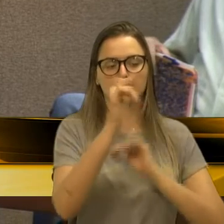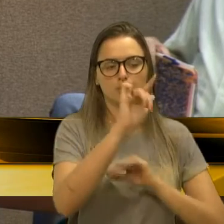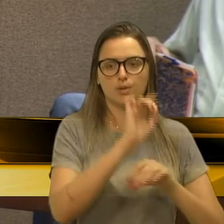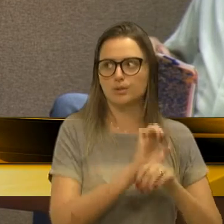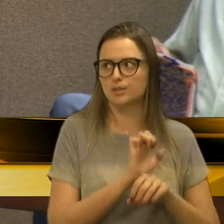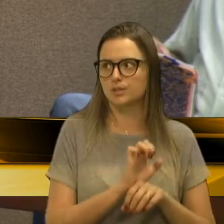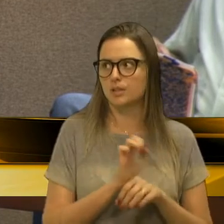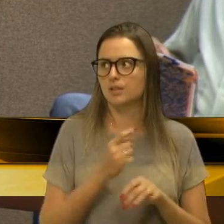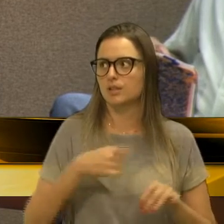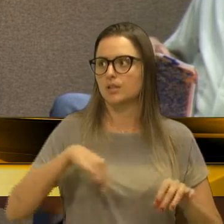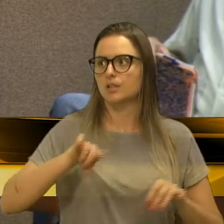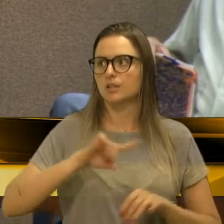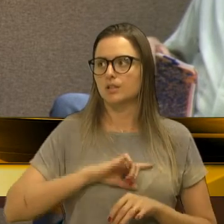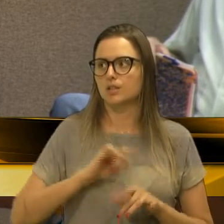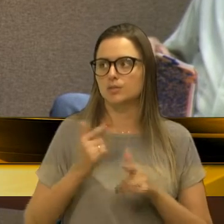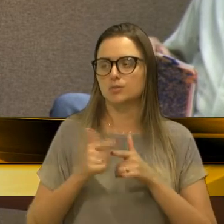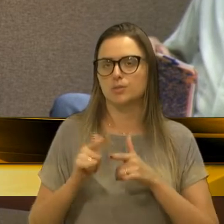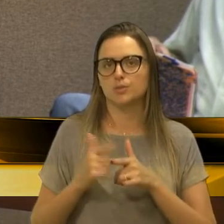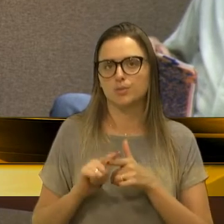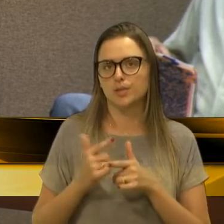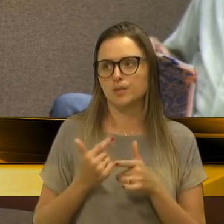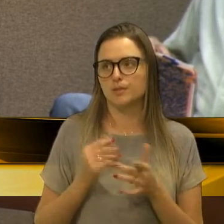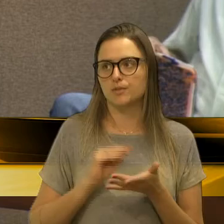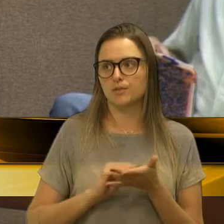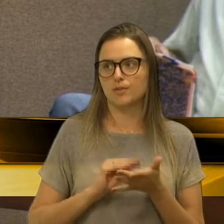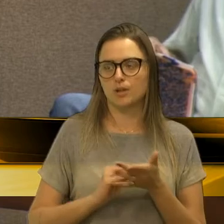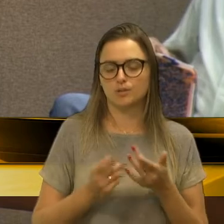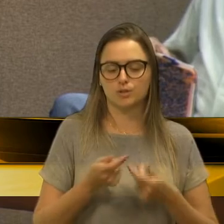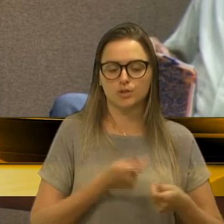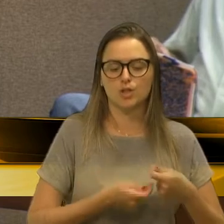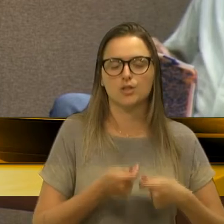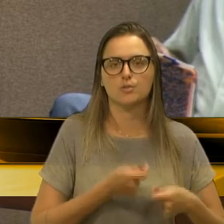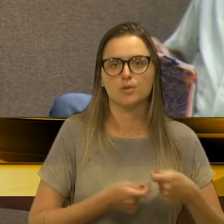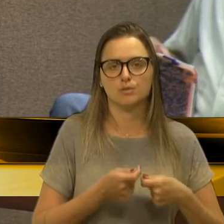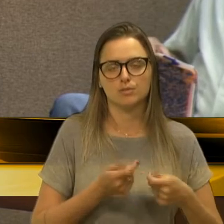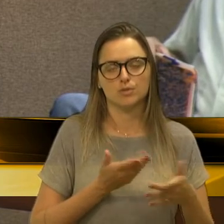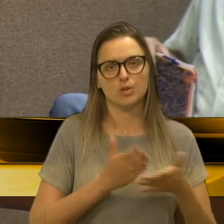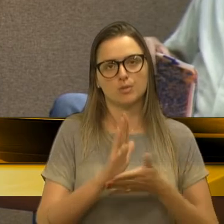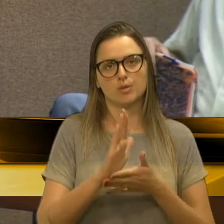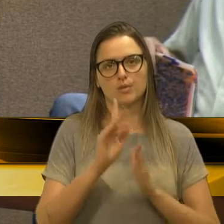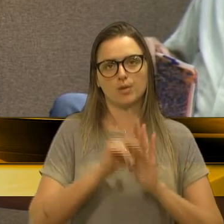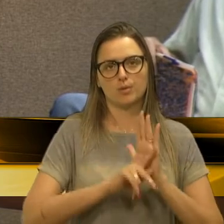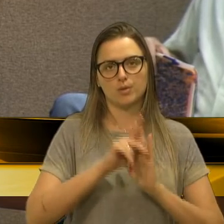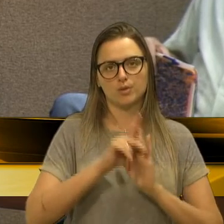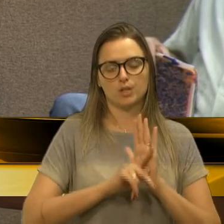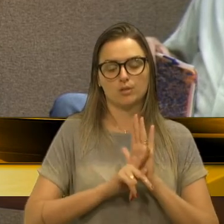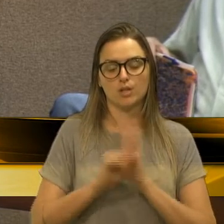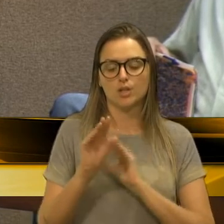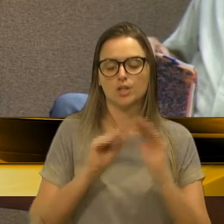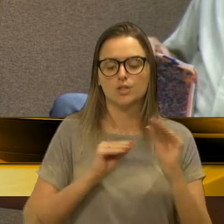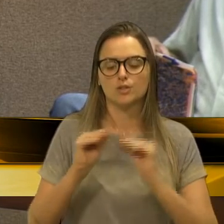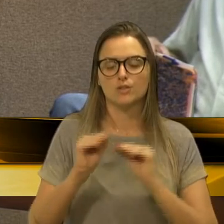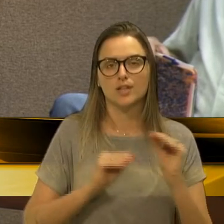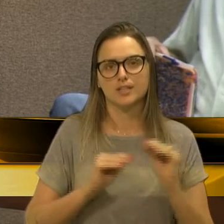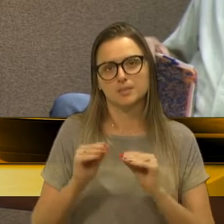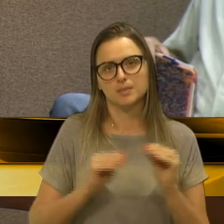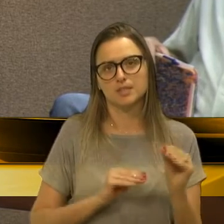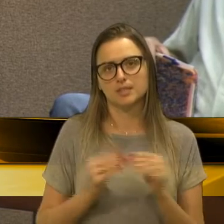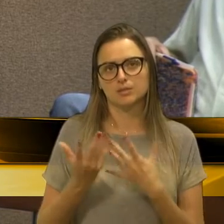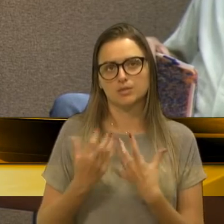gente se depara com a intransigência da administração aí de aprovar um projeto de flexibilização dos Alvará,